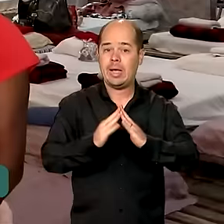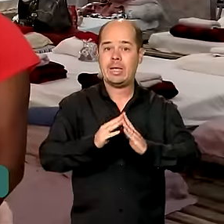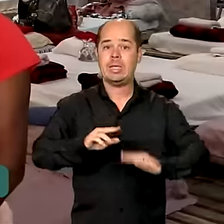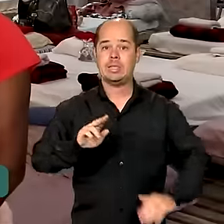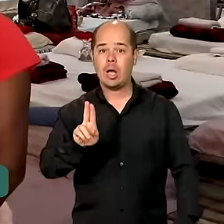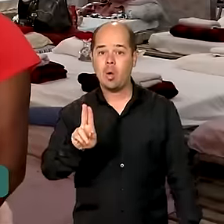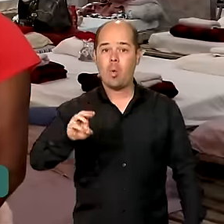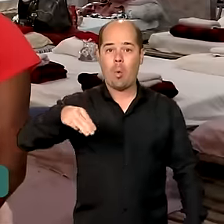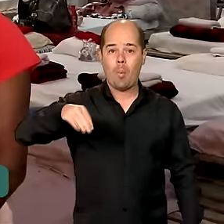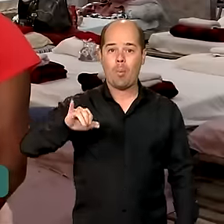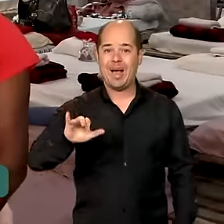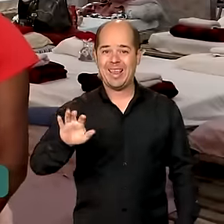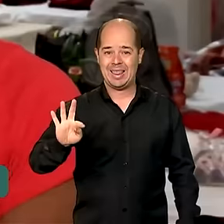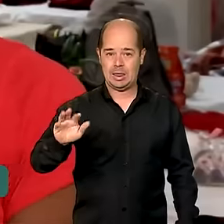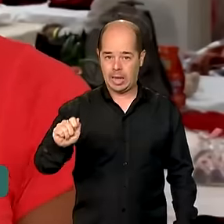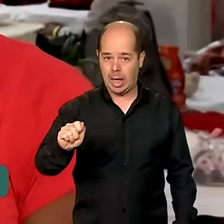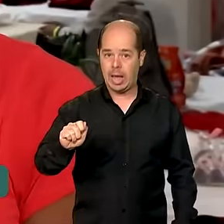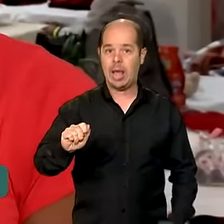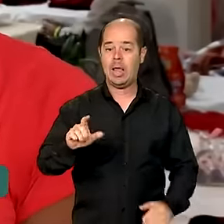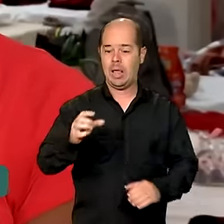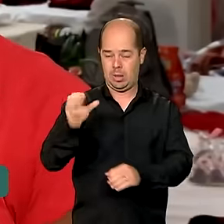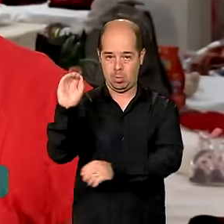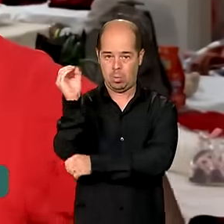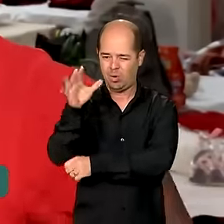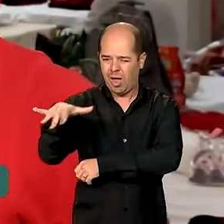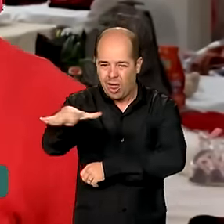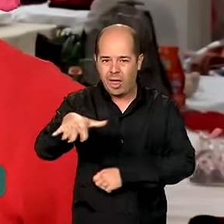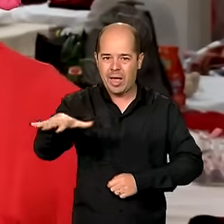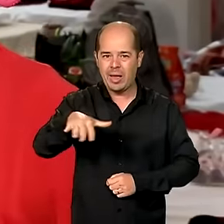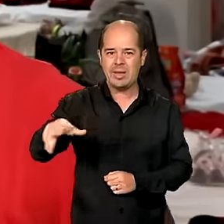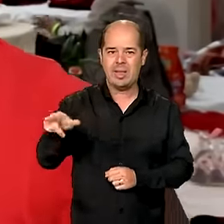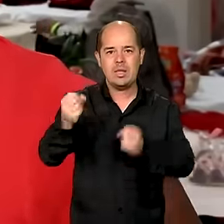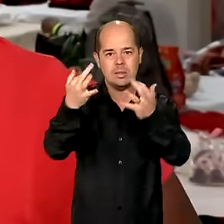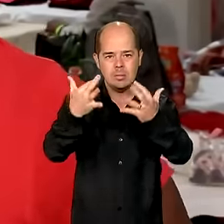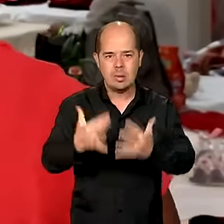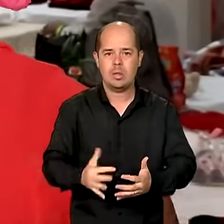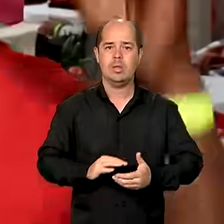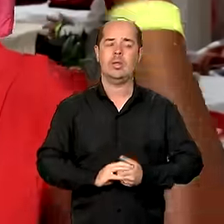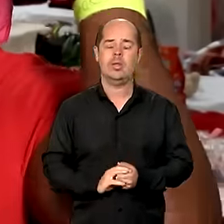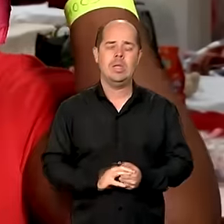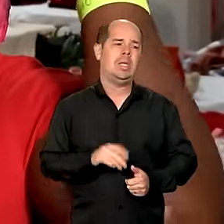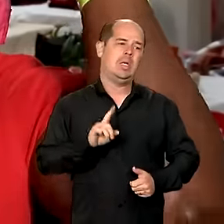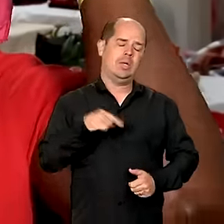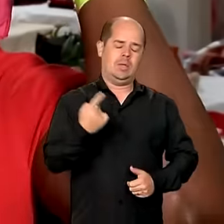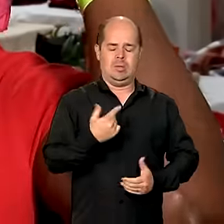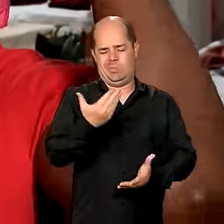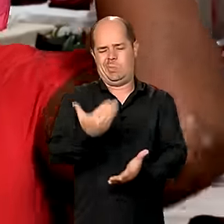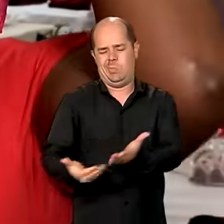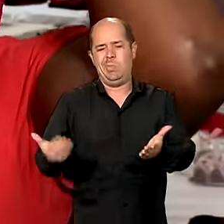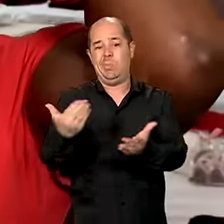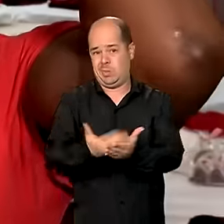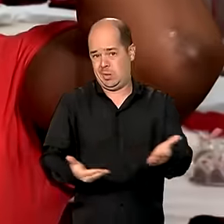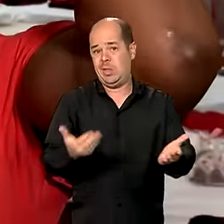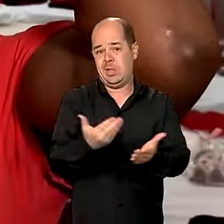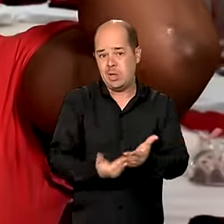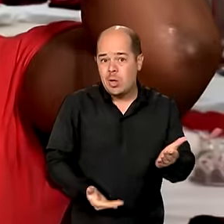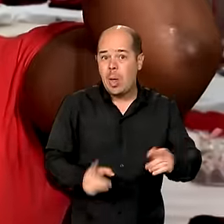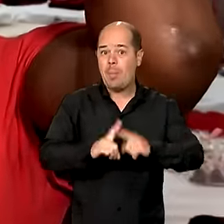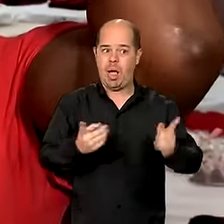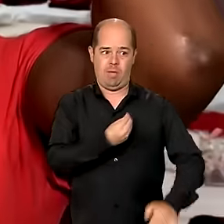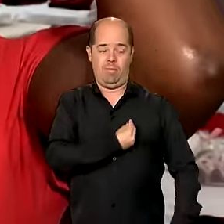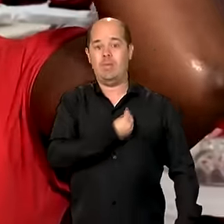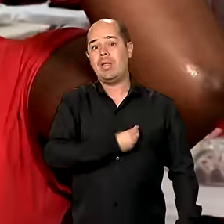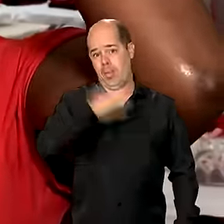por conta das enchentes. Pesados das perdas que nós tivemos, a vida nossa é mais importante. E eu